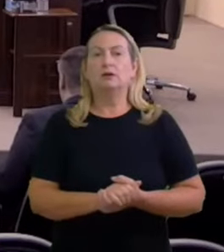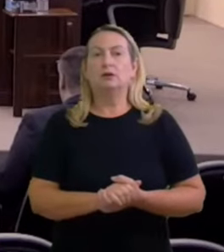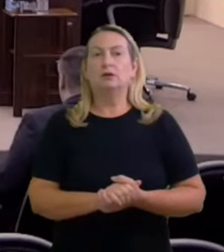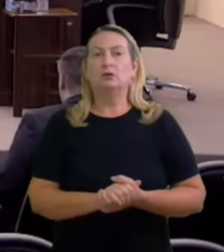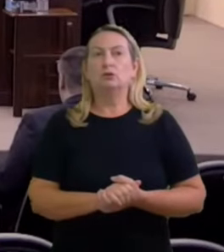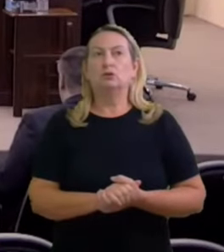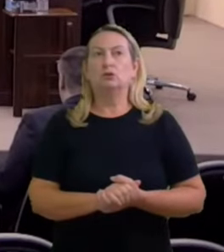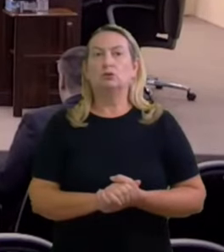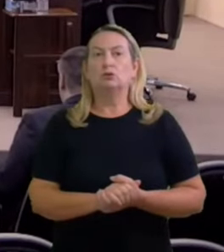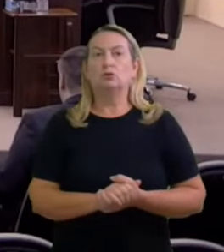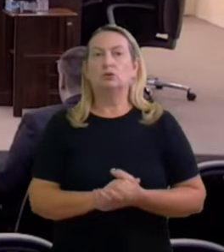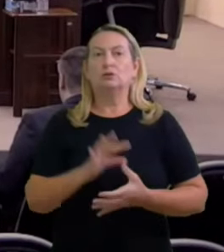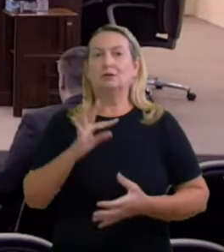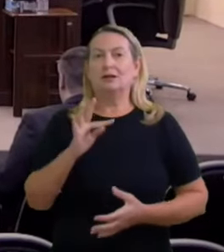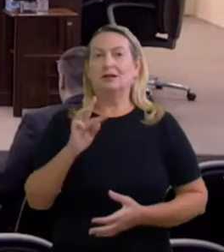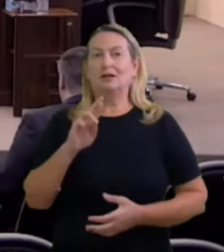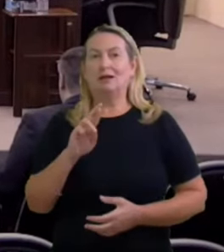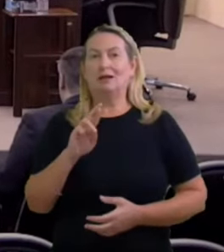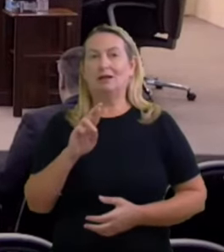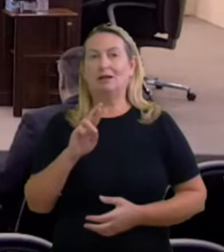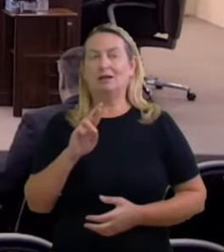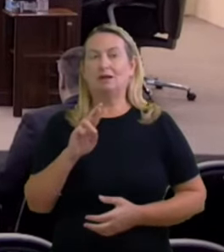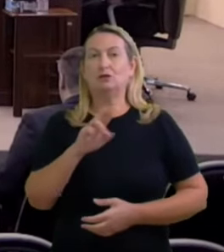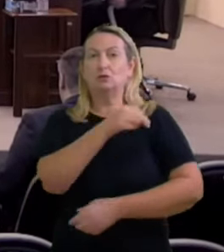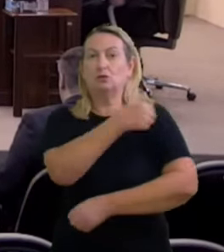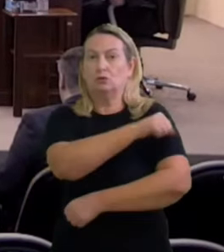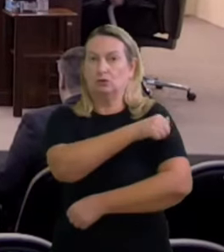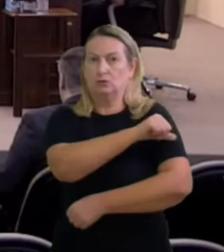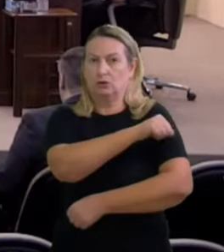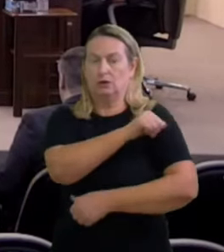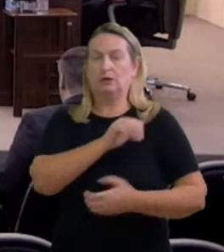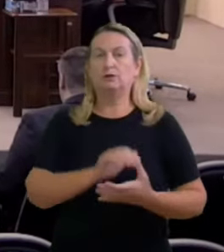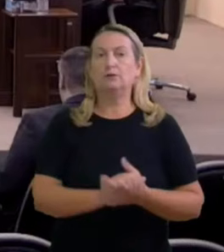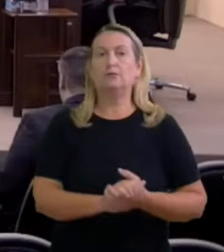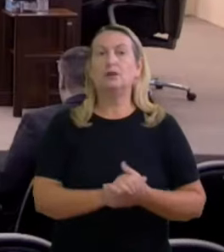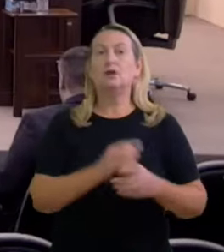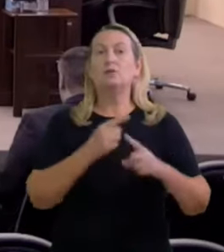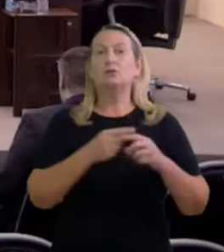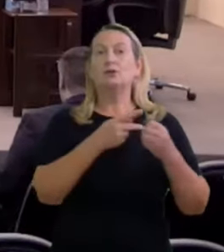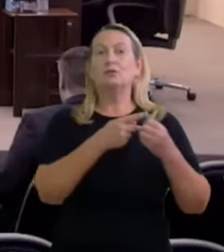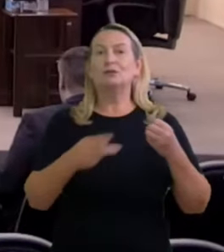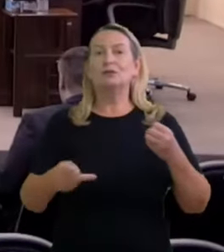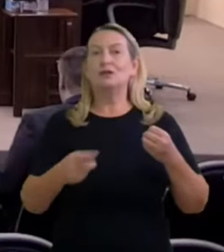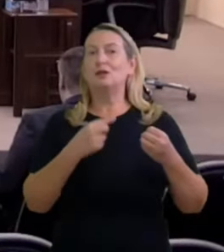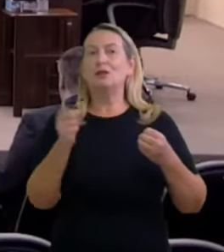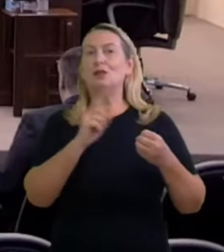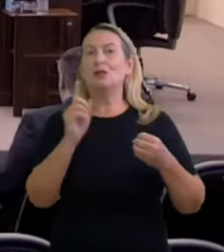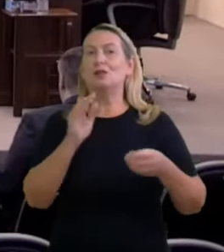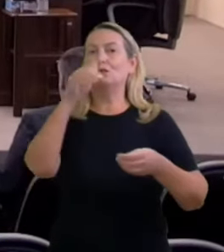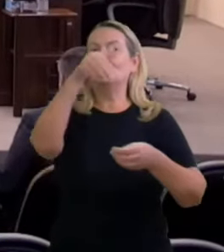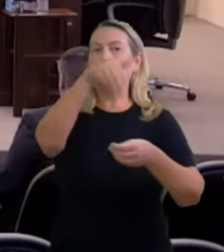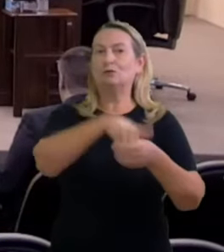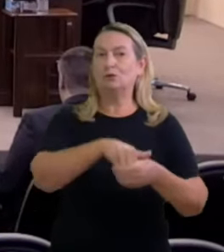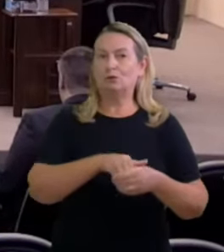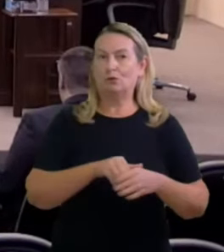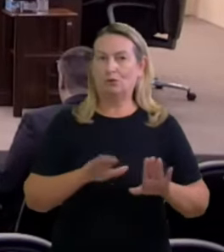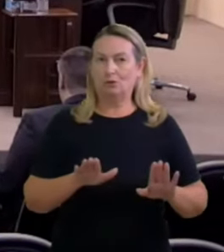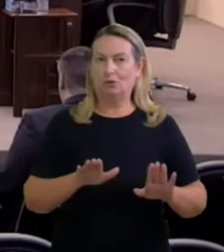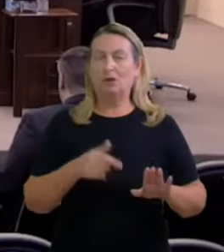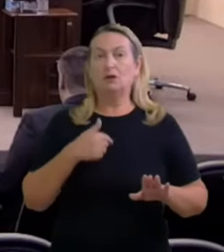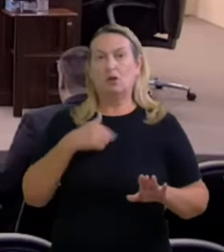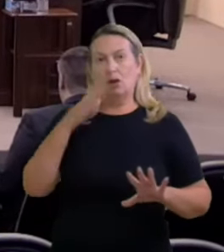de Janeiro no qual o presidente não expôs o voto então eu entendo que